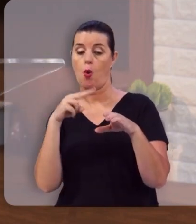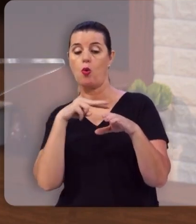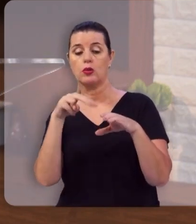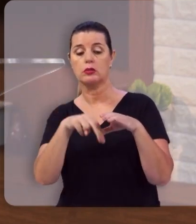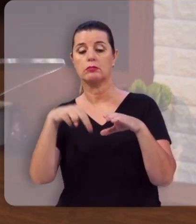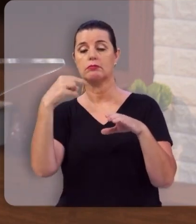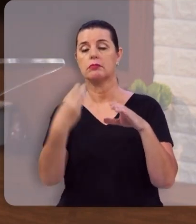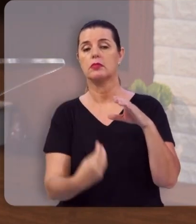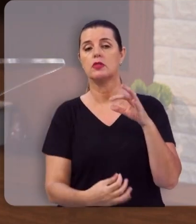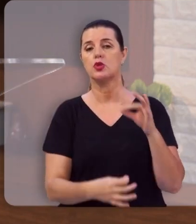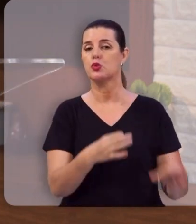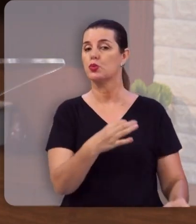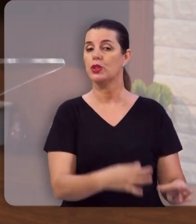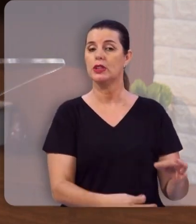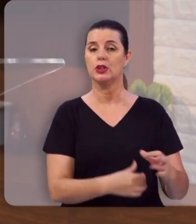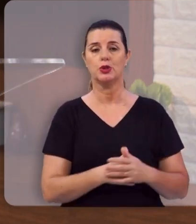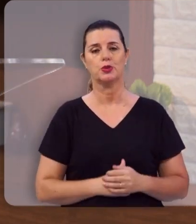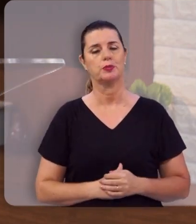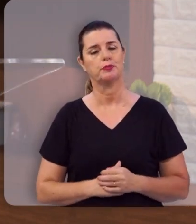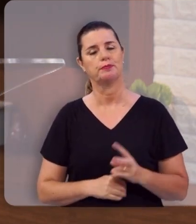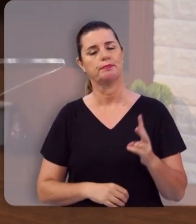para a ressurreição do juízo.